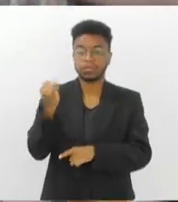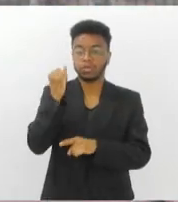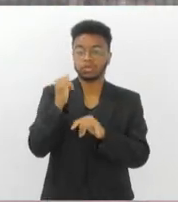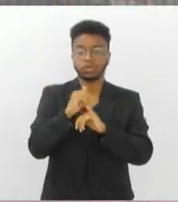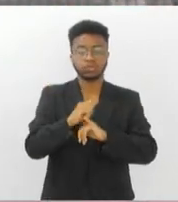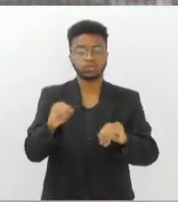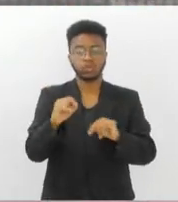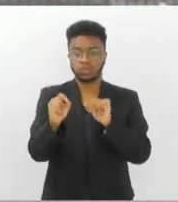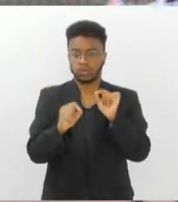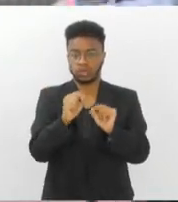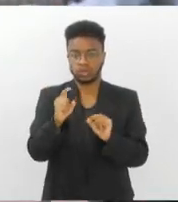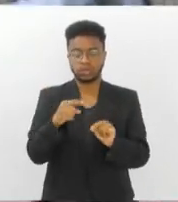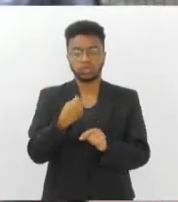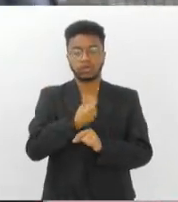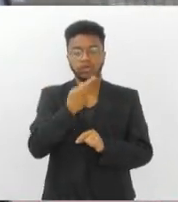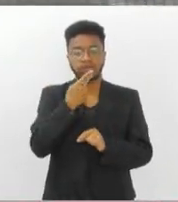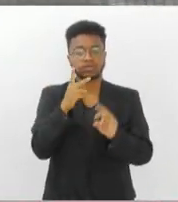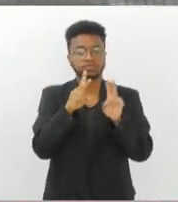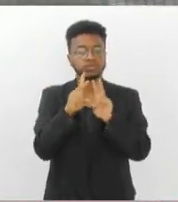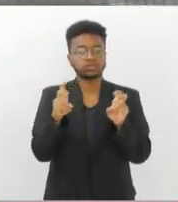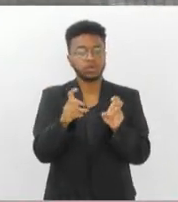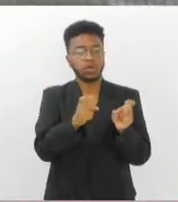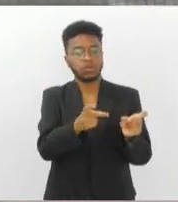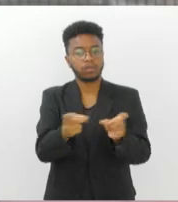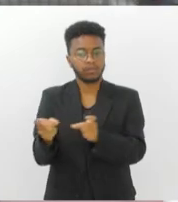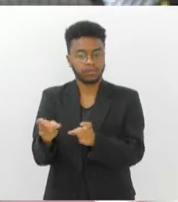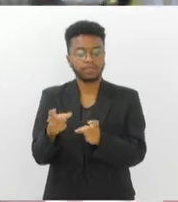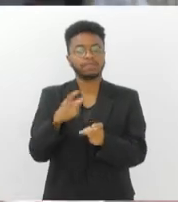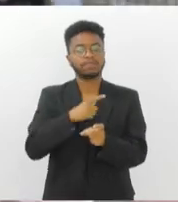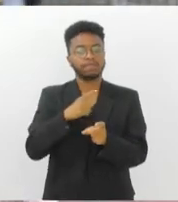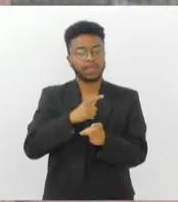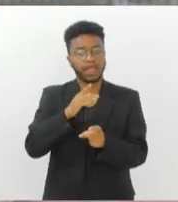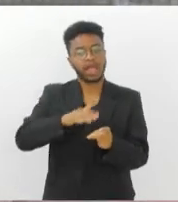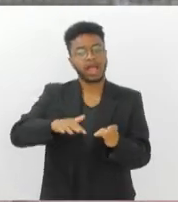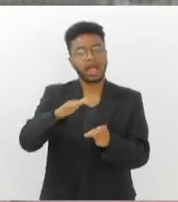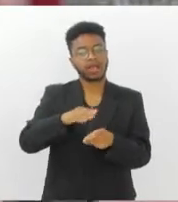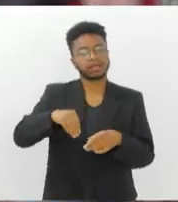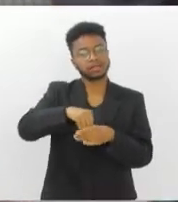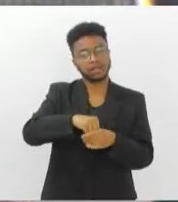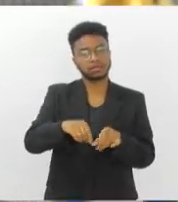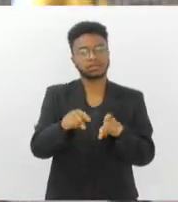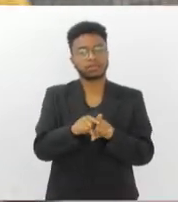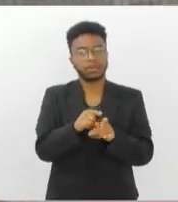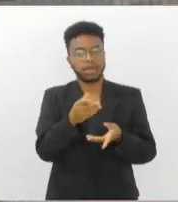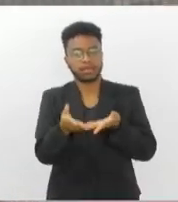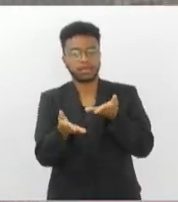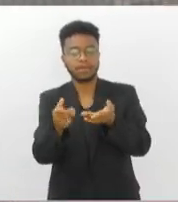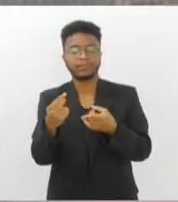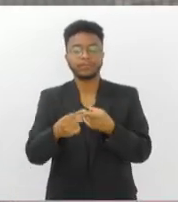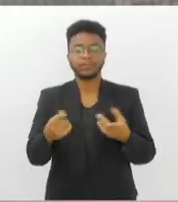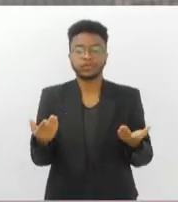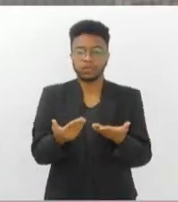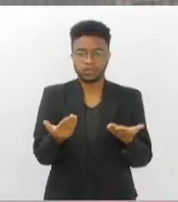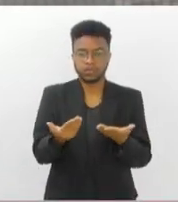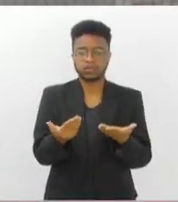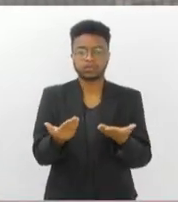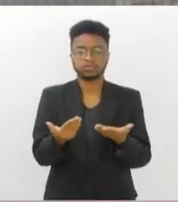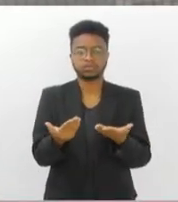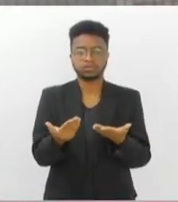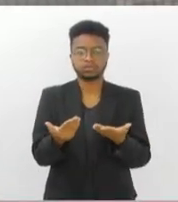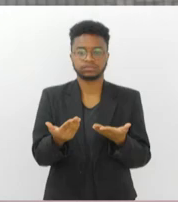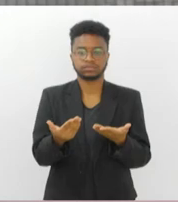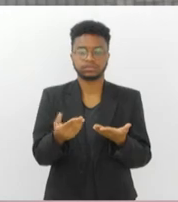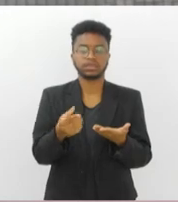a gente fala de exportação, é que tem um mercado interno também para ser atendido. Hoje, você tem